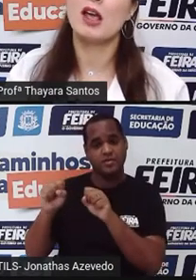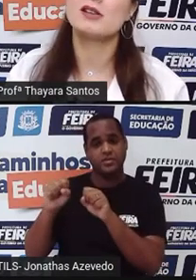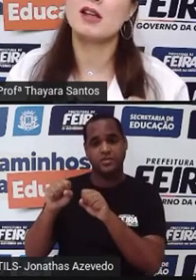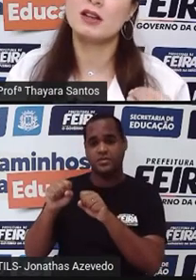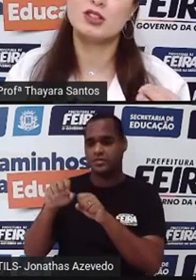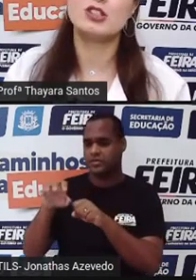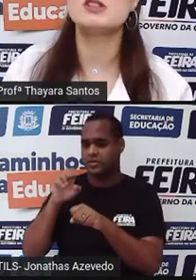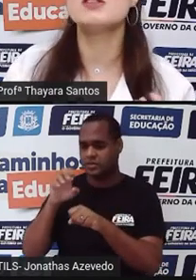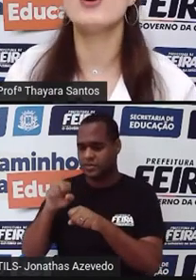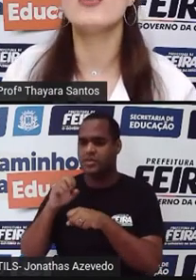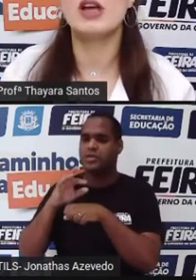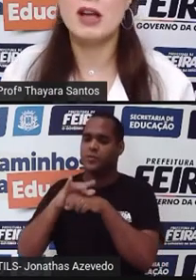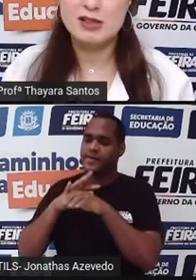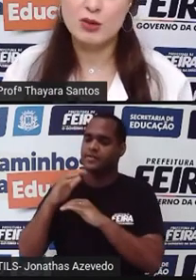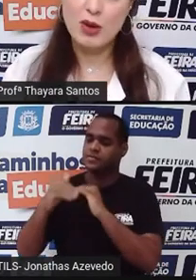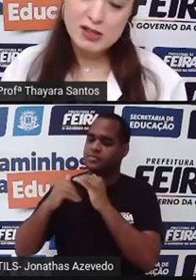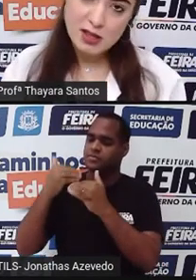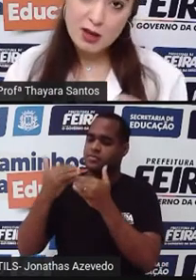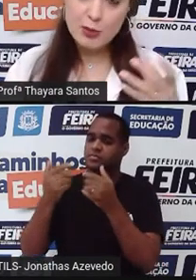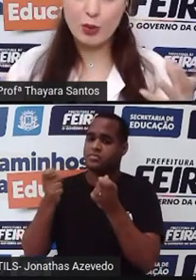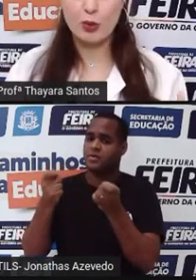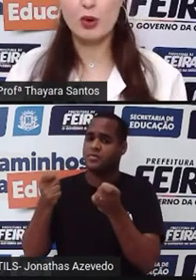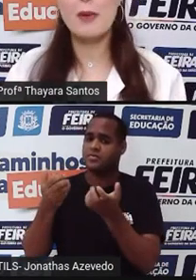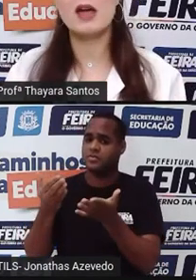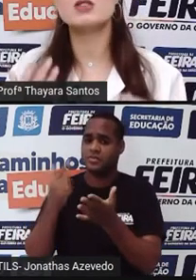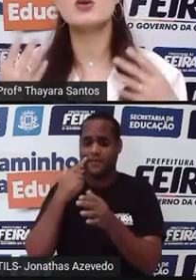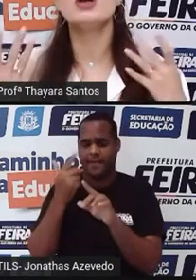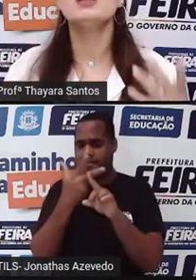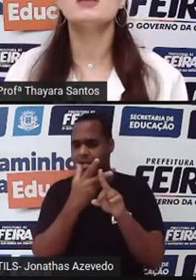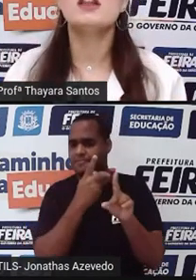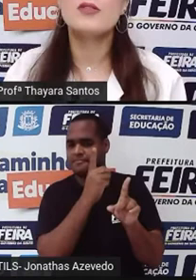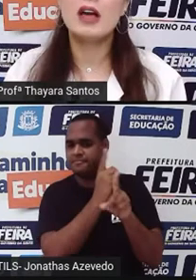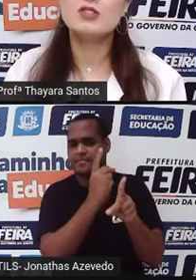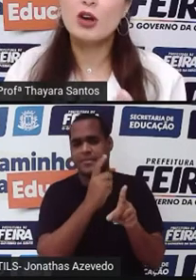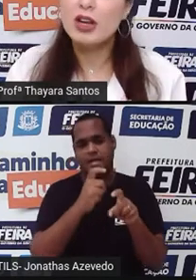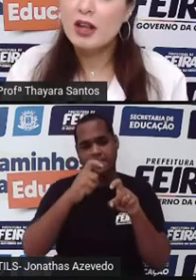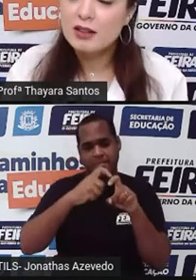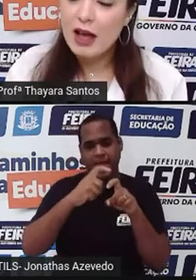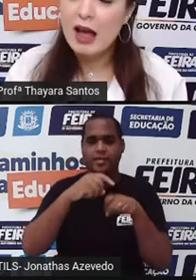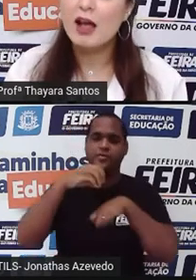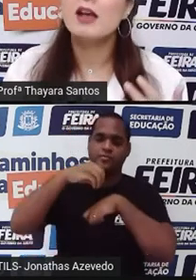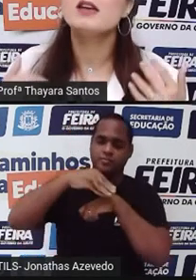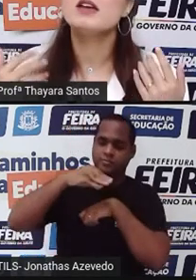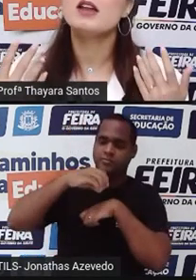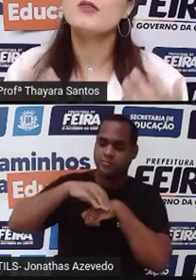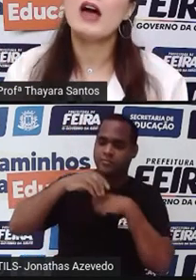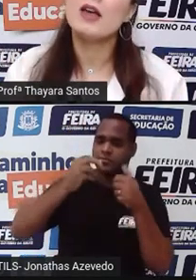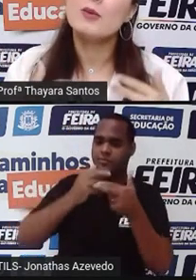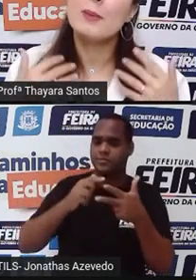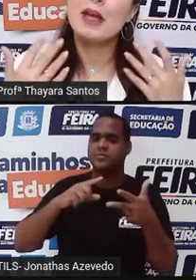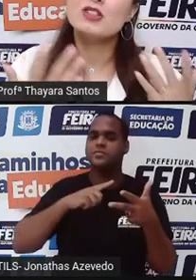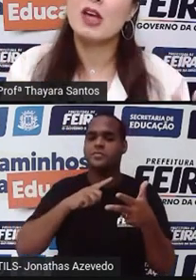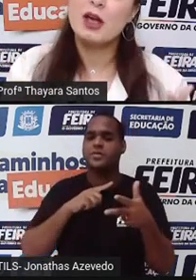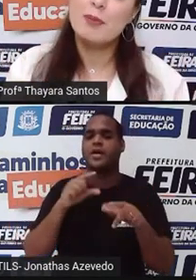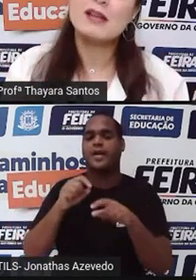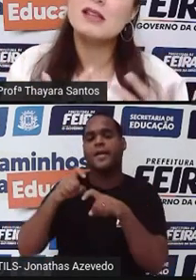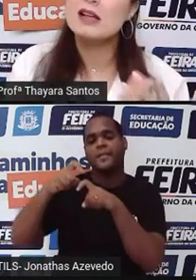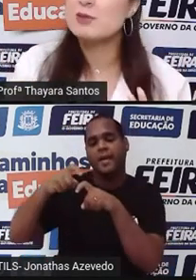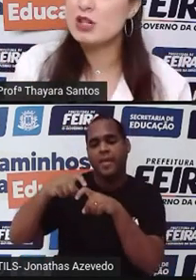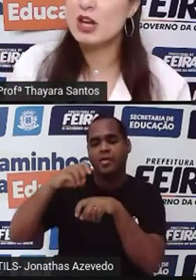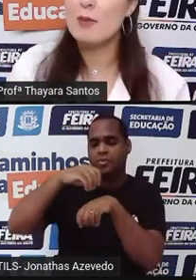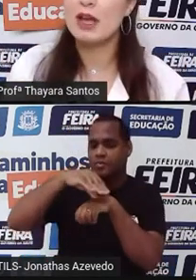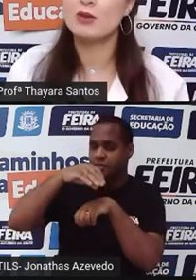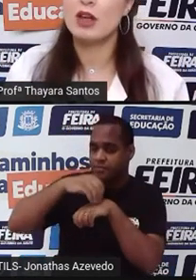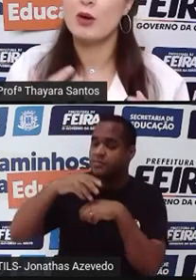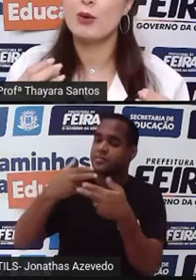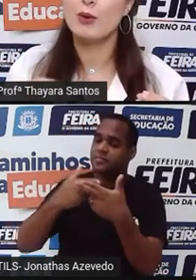desenvolver essa doença, procura o médico e ele vai te orientar e ele vai passar